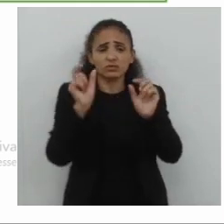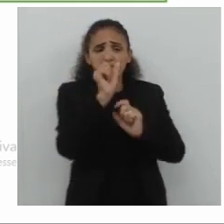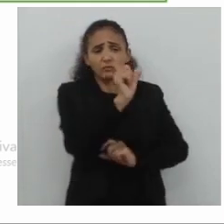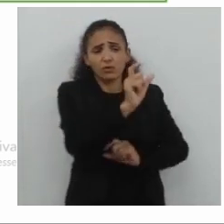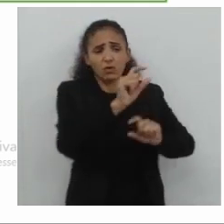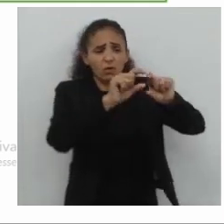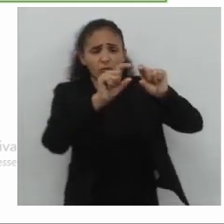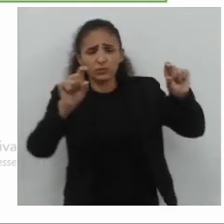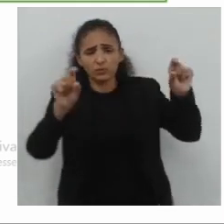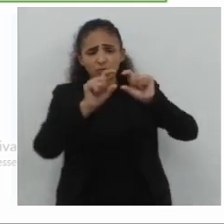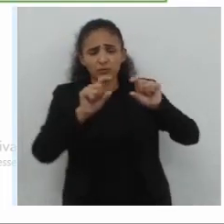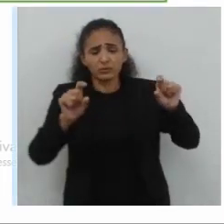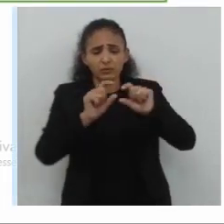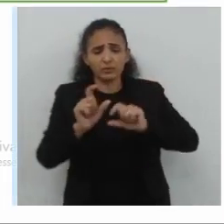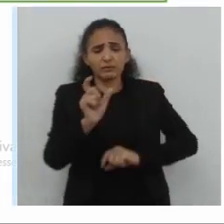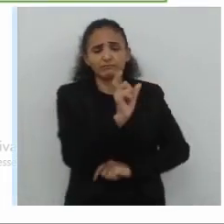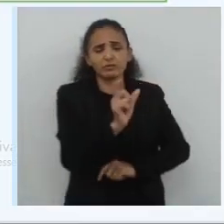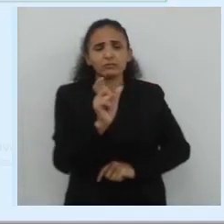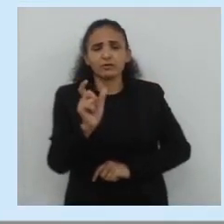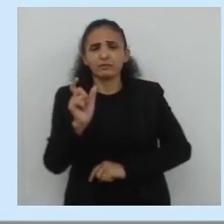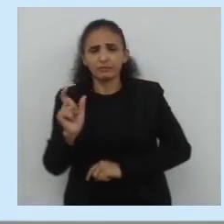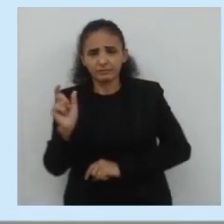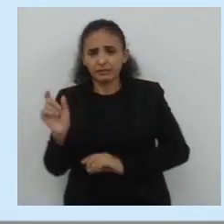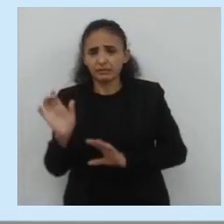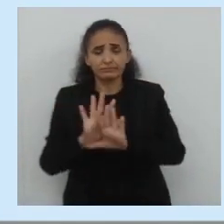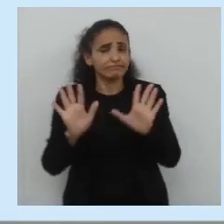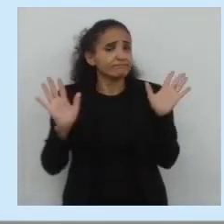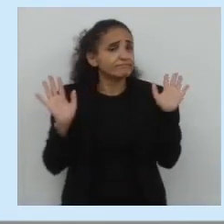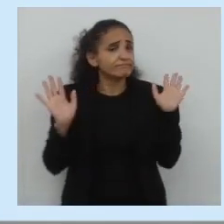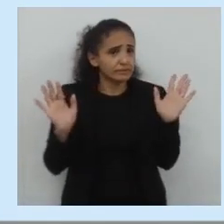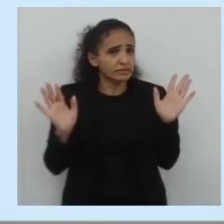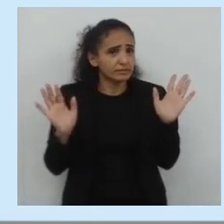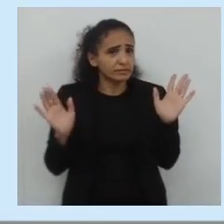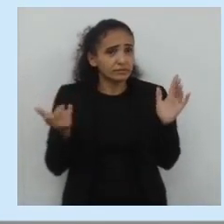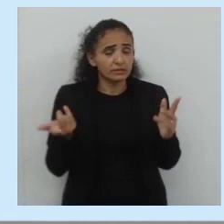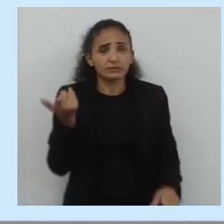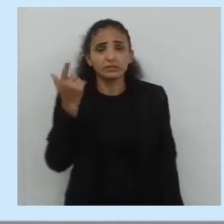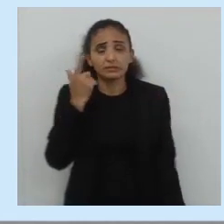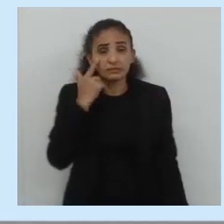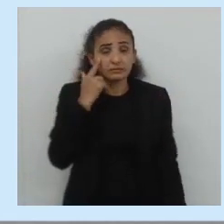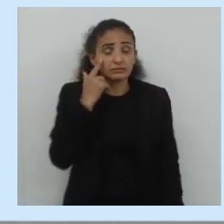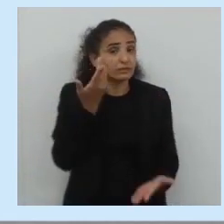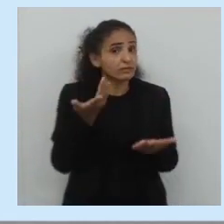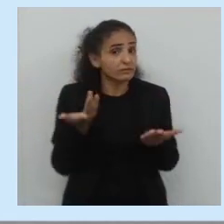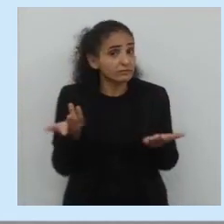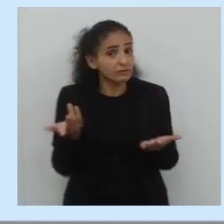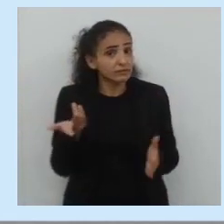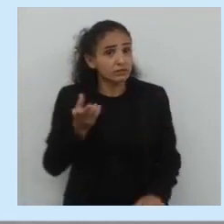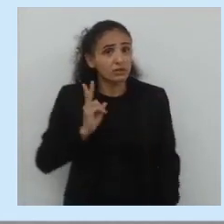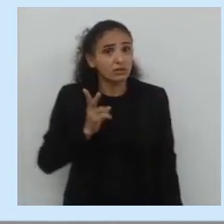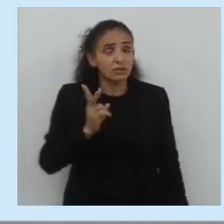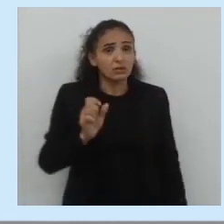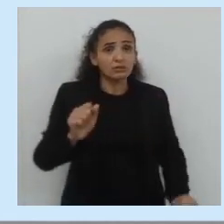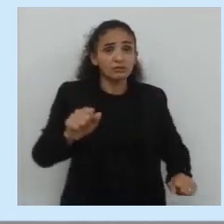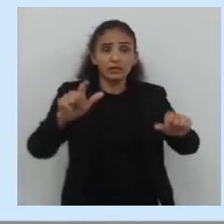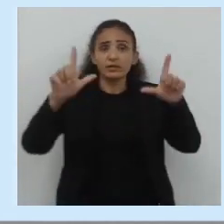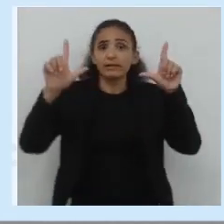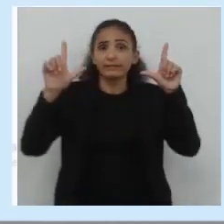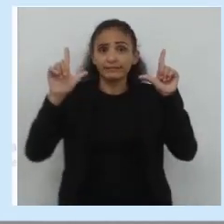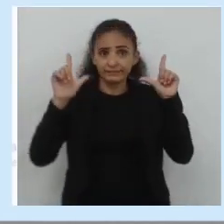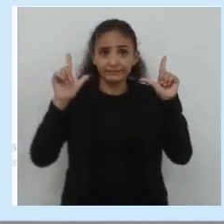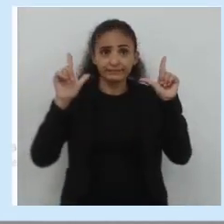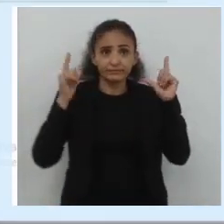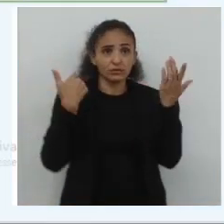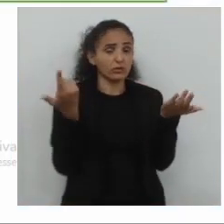aglomerado de frases, de palavras soltas. Isso, voltando para o texto 1, certo? Voltando, olhem aí a